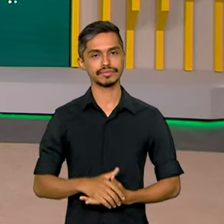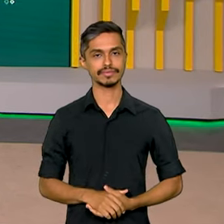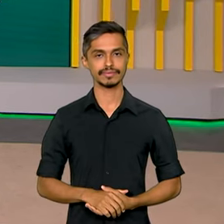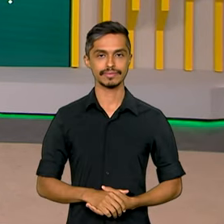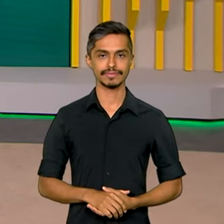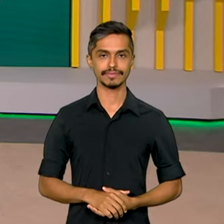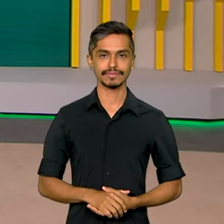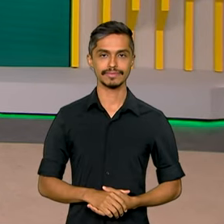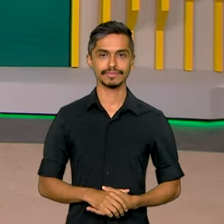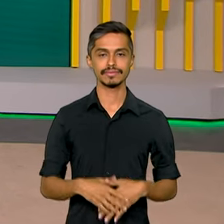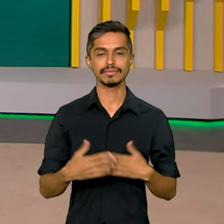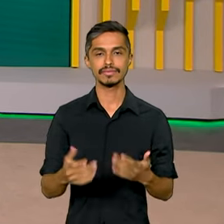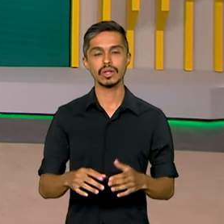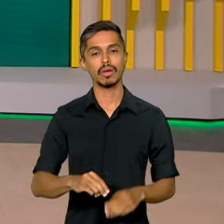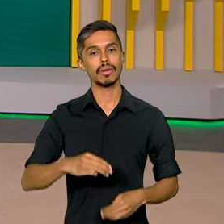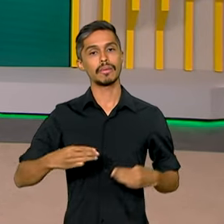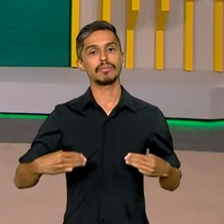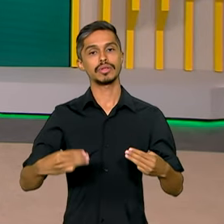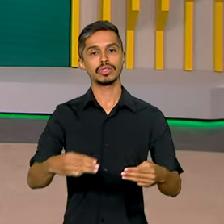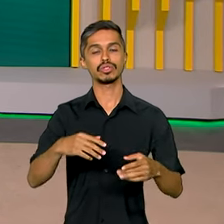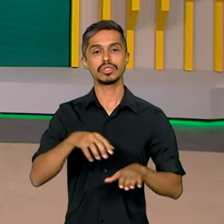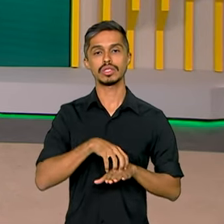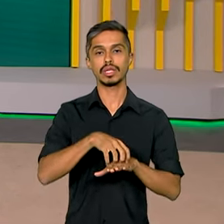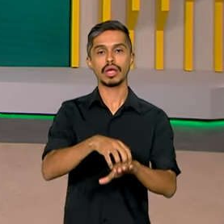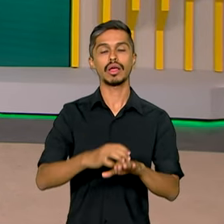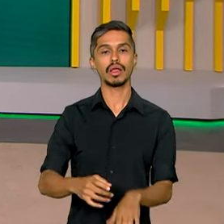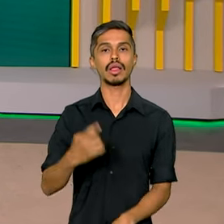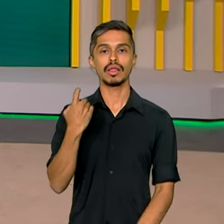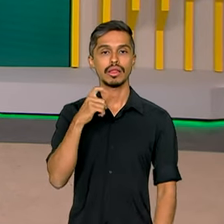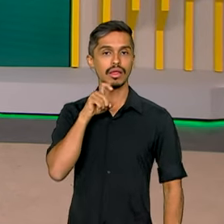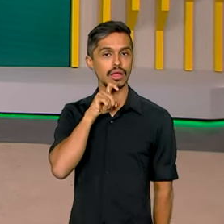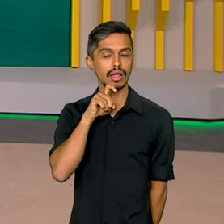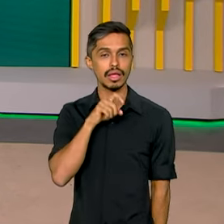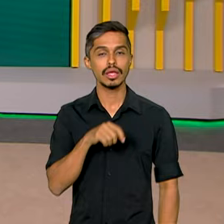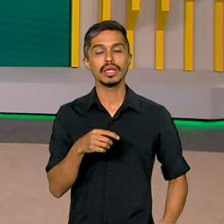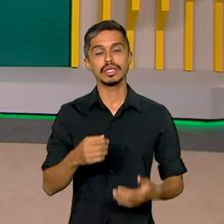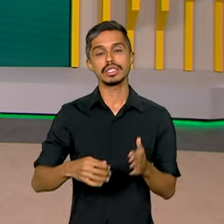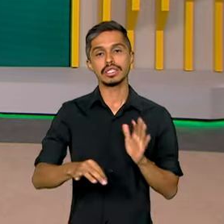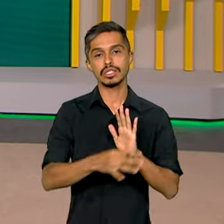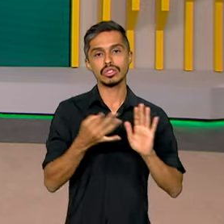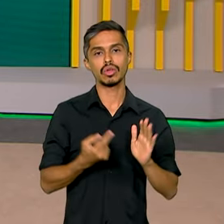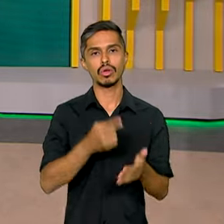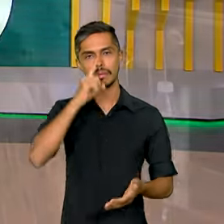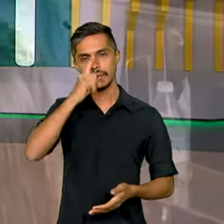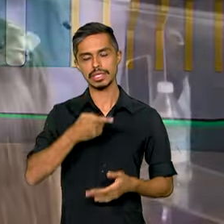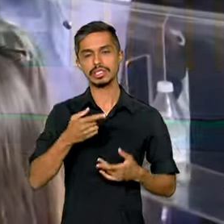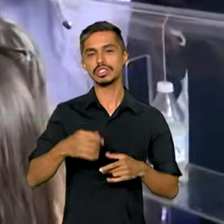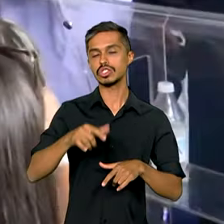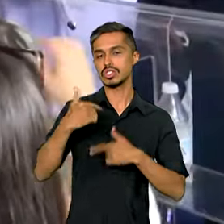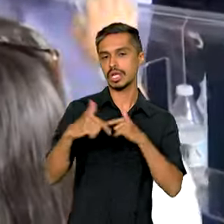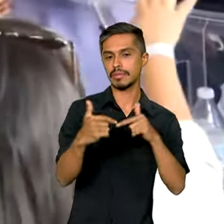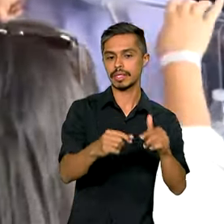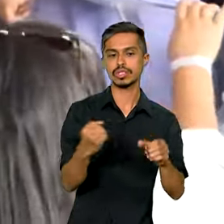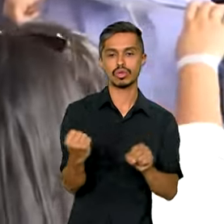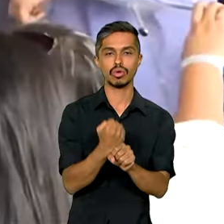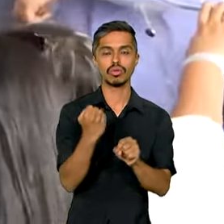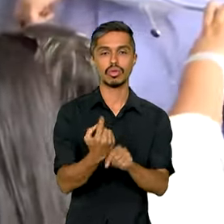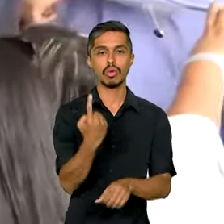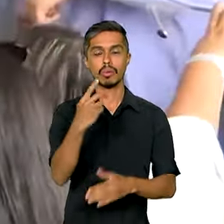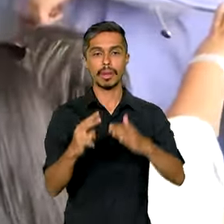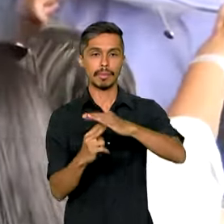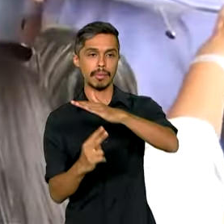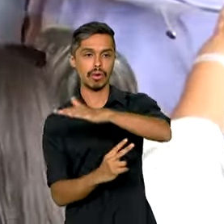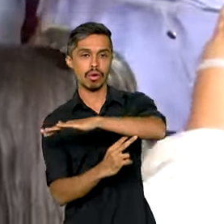O ministro dos Transportes, Renan Filho, assinou uma ordem de serviço para a construção de uma